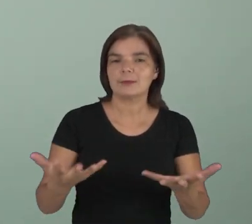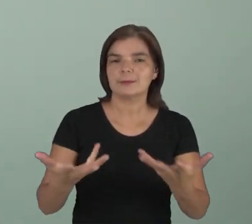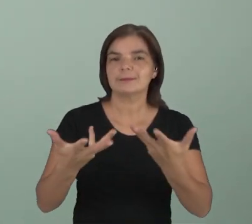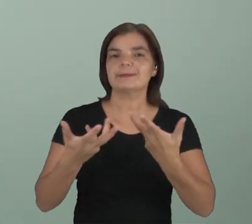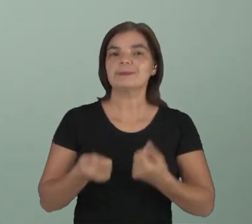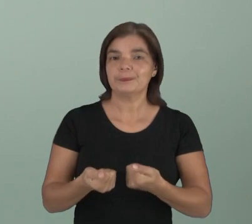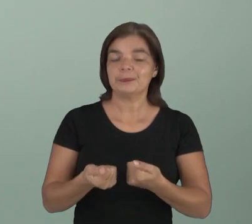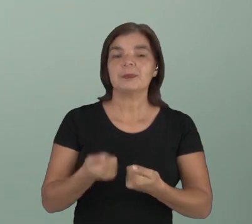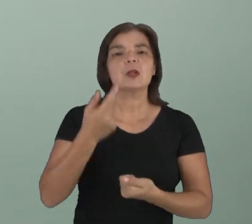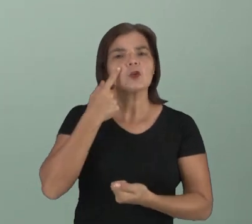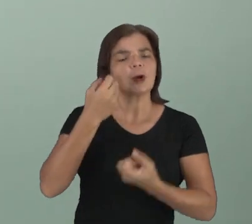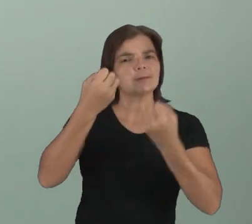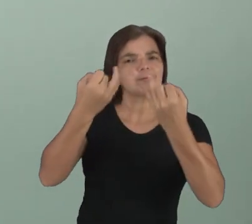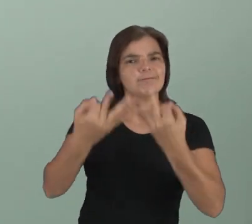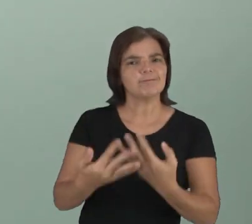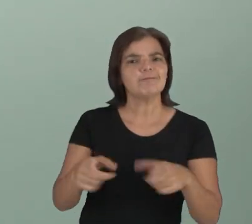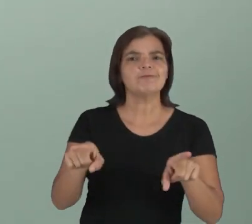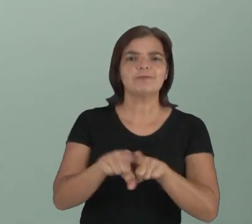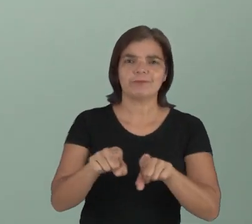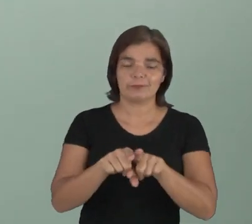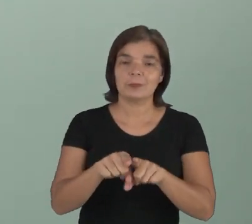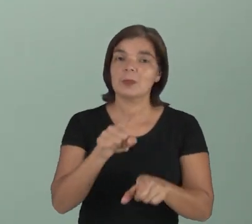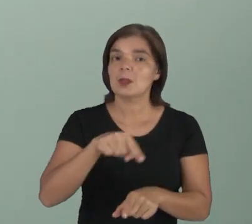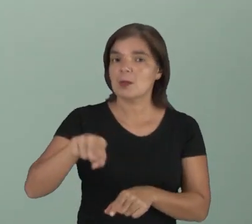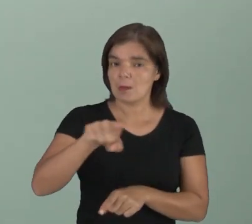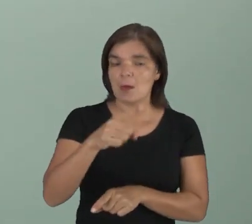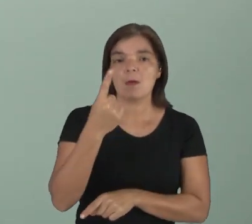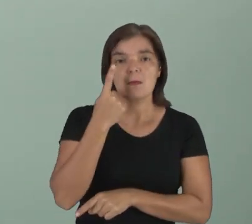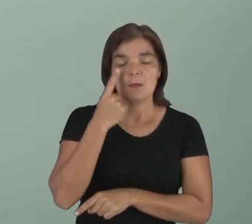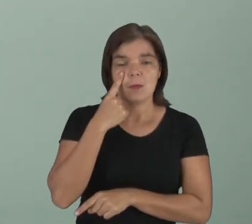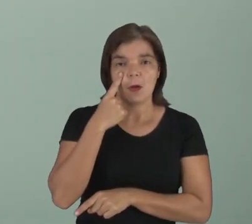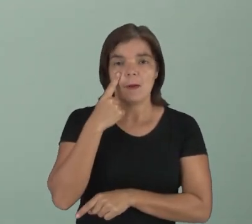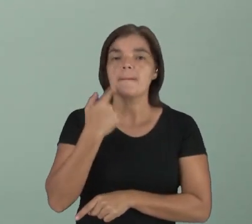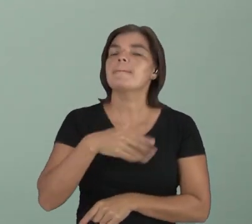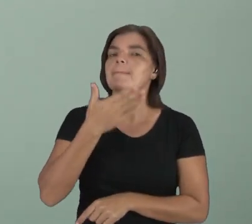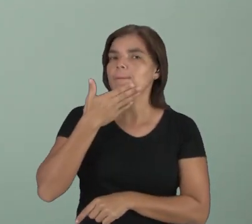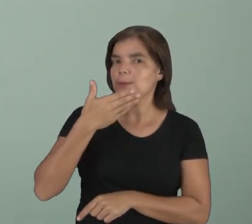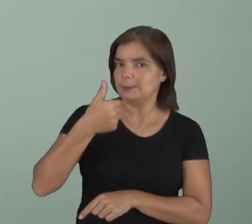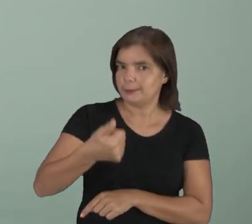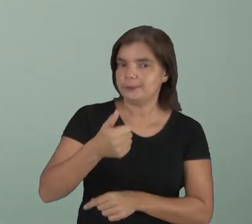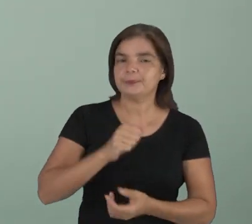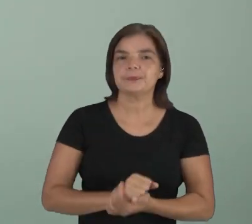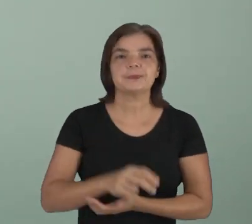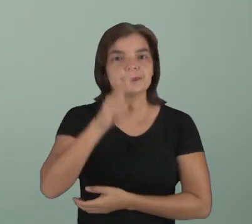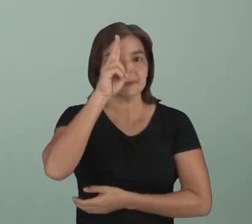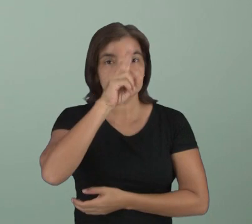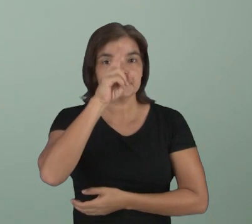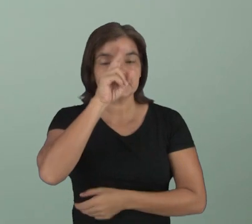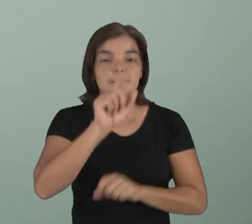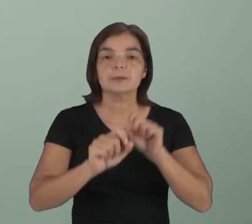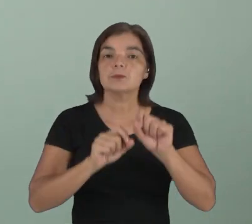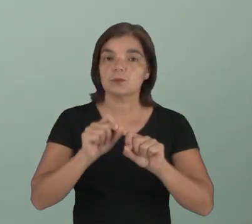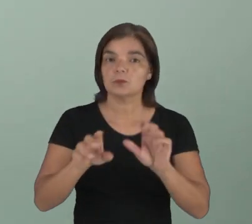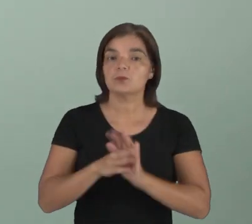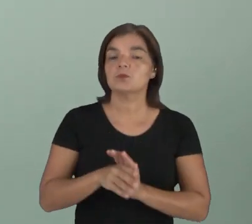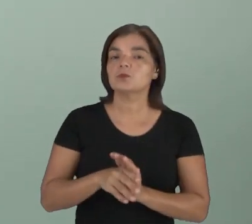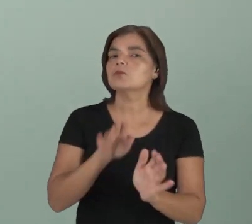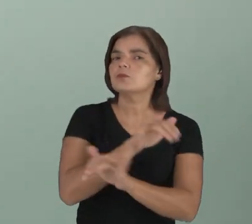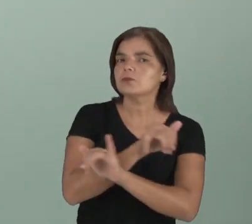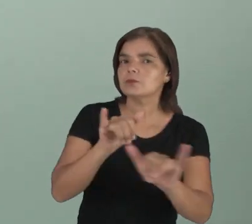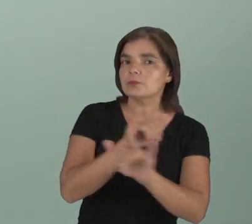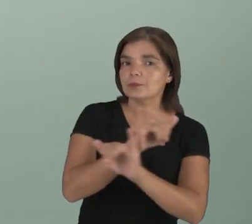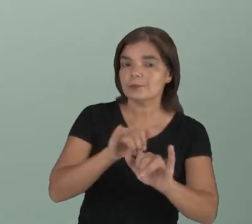habilidade que nós falamos que mora aí dentro de você e precisa ser aperfeiçoada. Lembre-se que trabalhar com